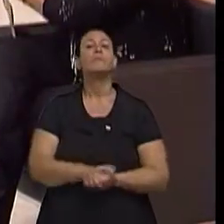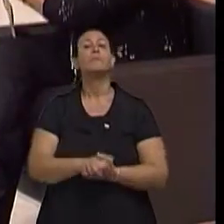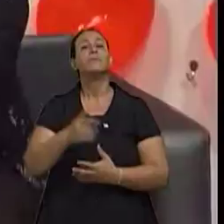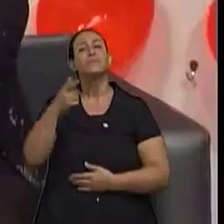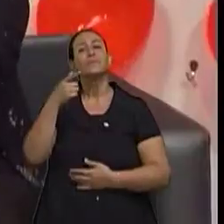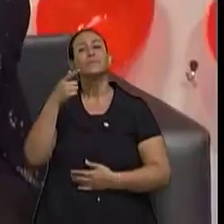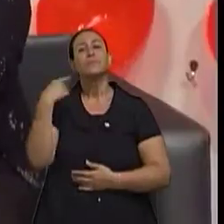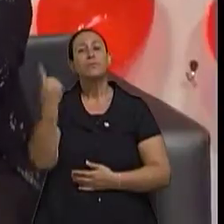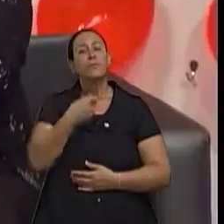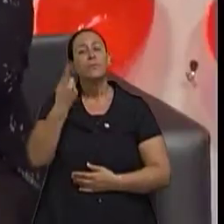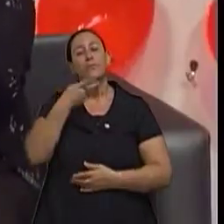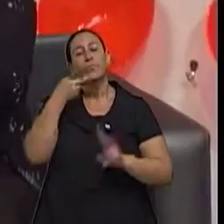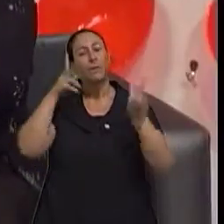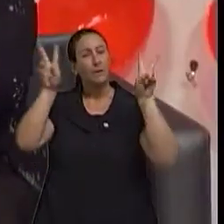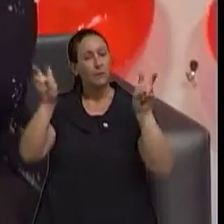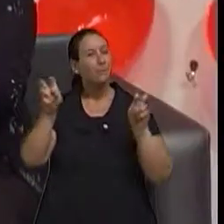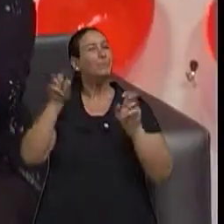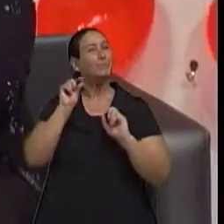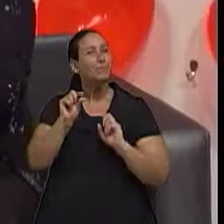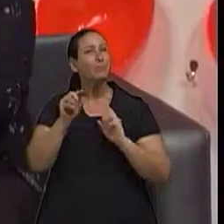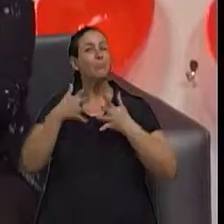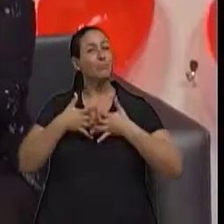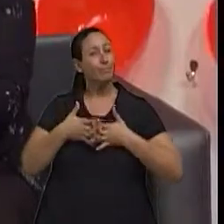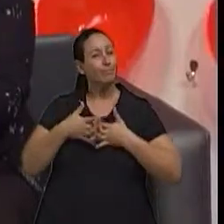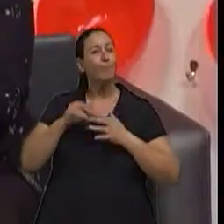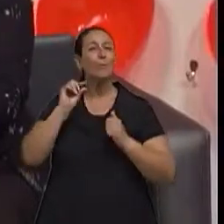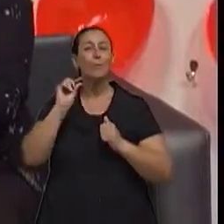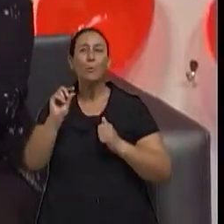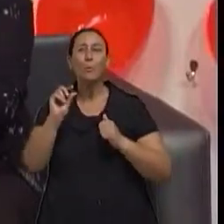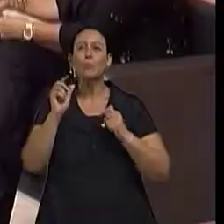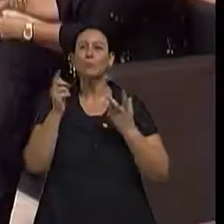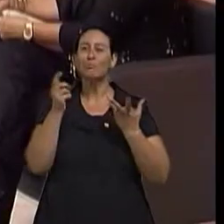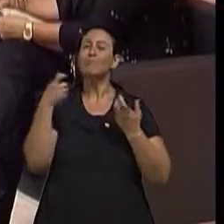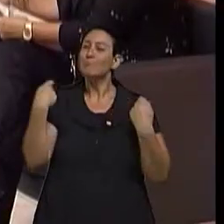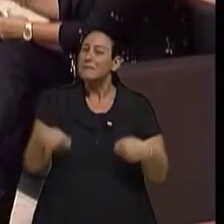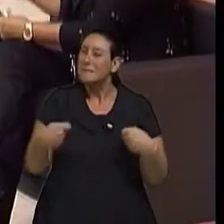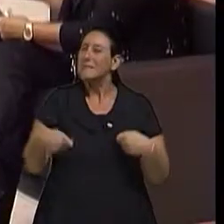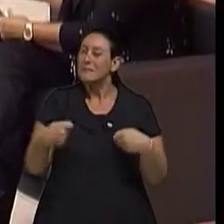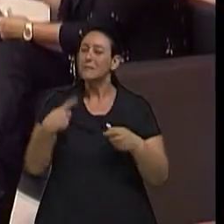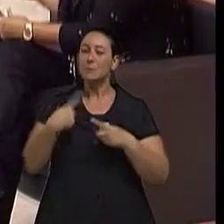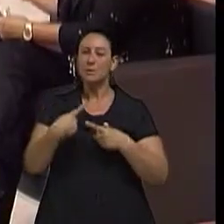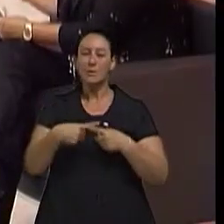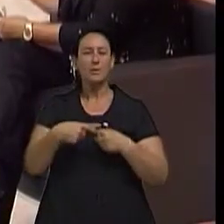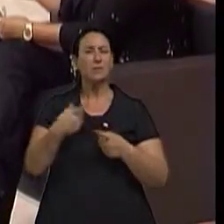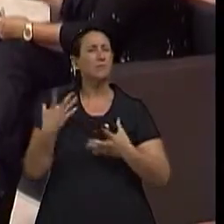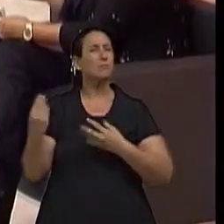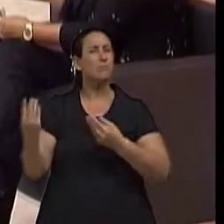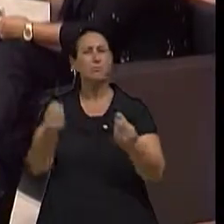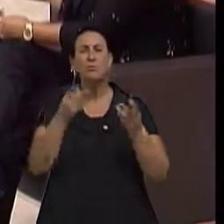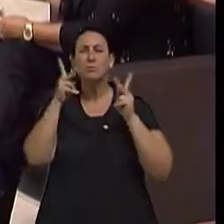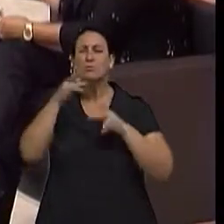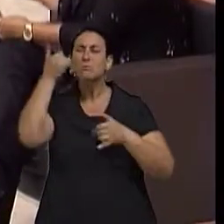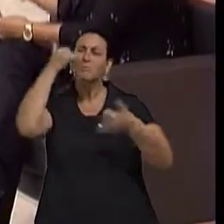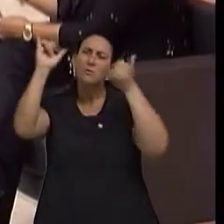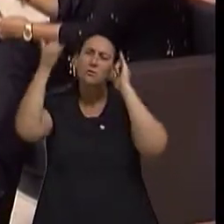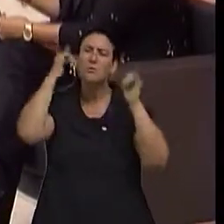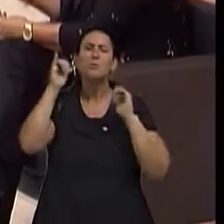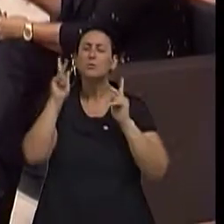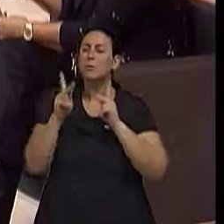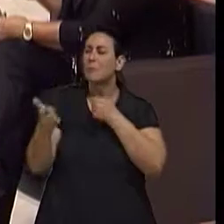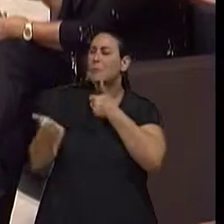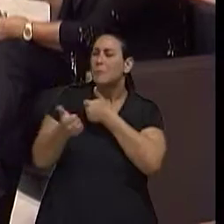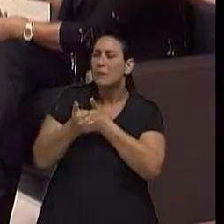E a gente vai falar desse assunto, como eu disse, delicado, mas extremamente necessário, né? Porque a prevenção, o cuidado com quem está